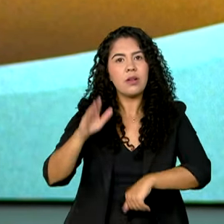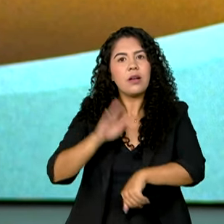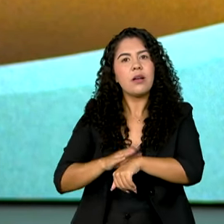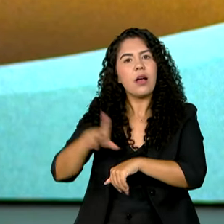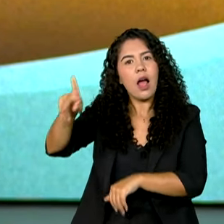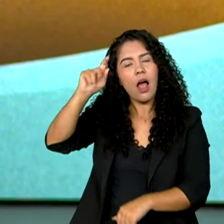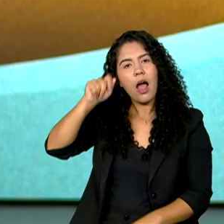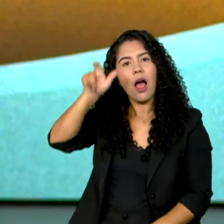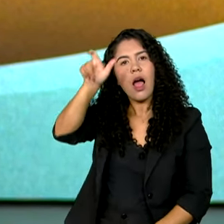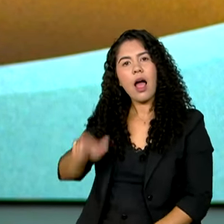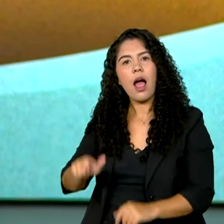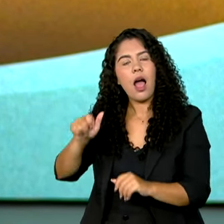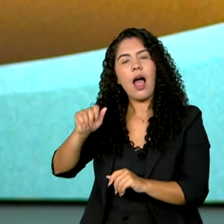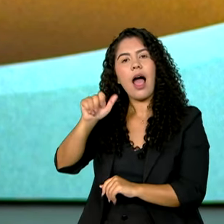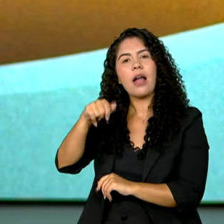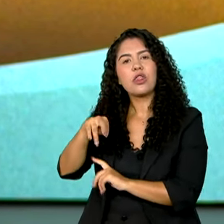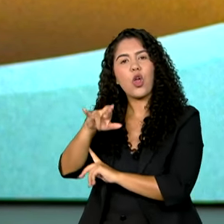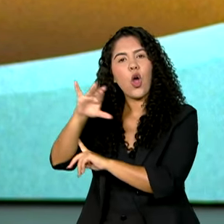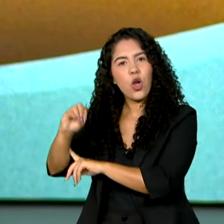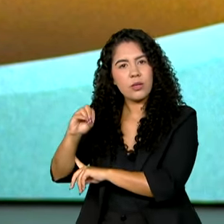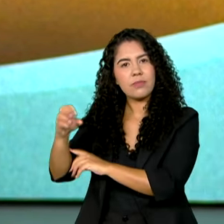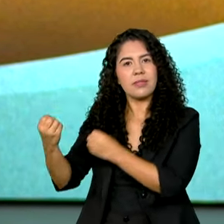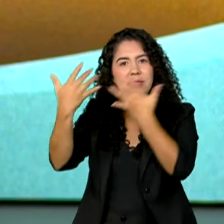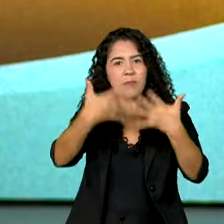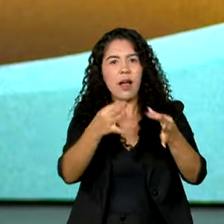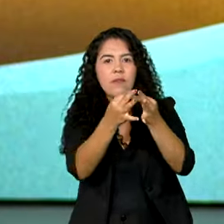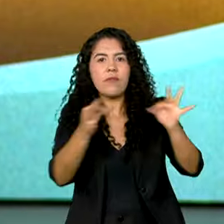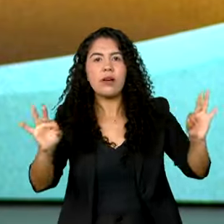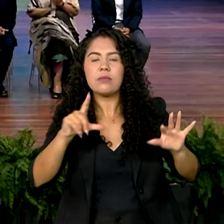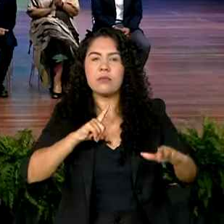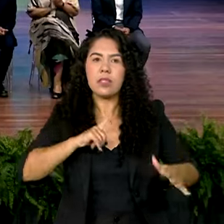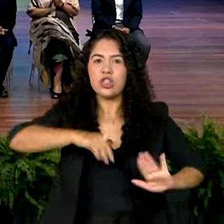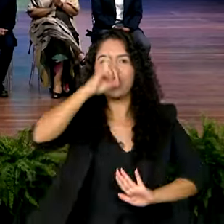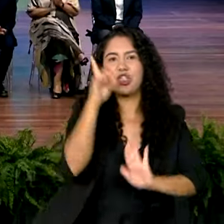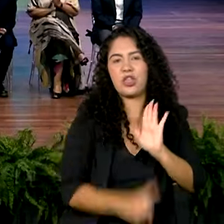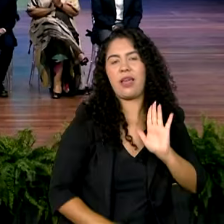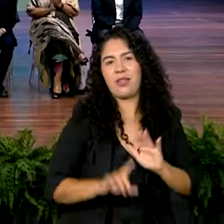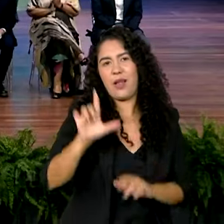Cândido em seu ensaio Direito à Literatura.